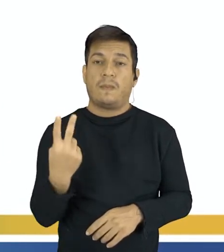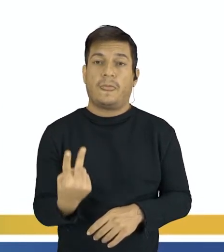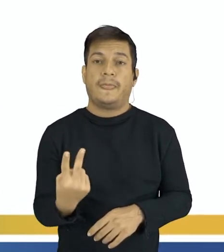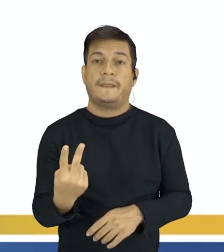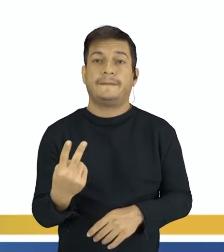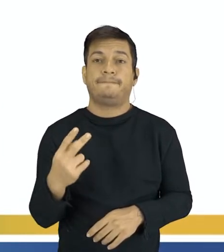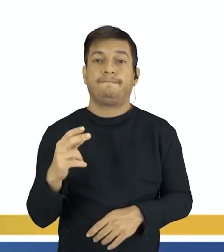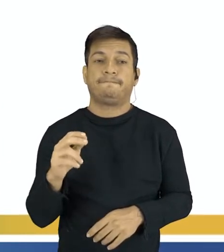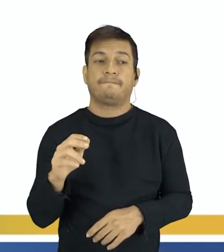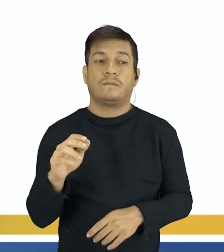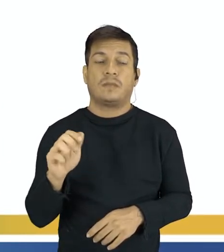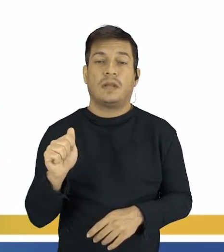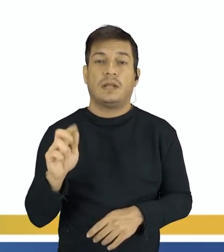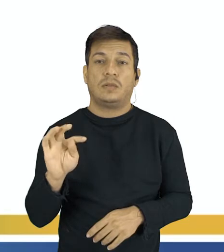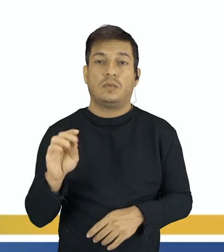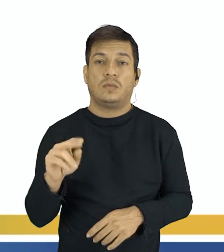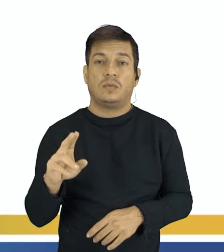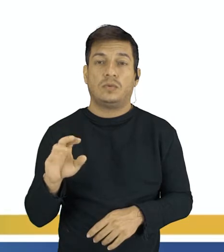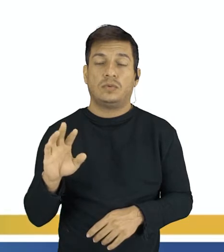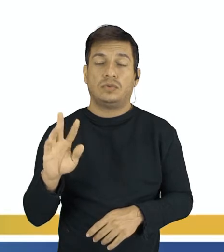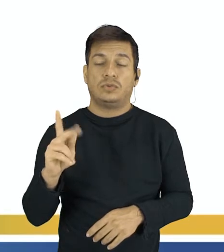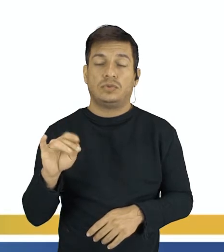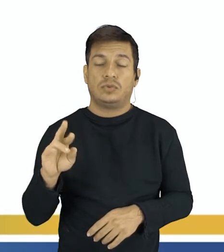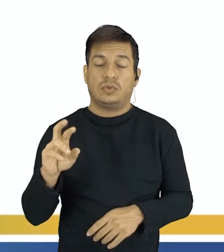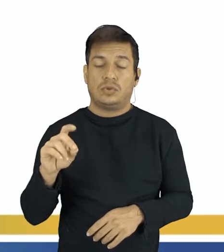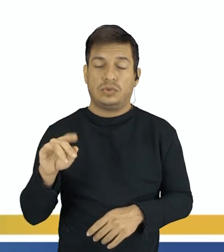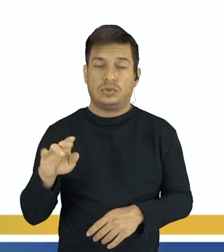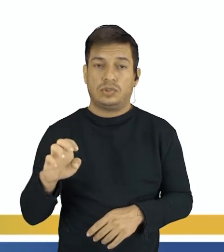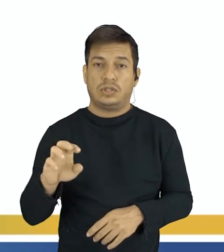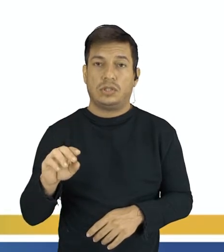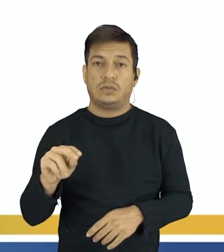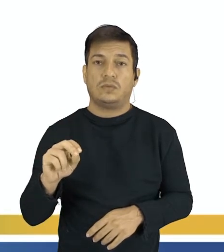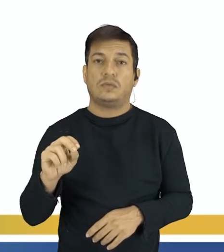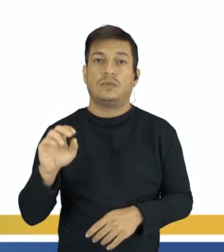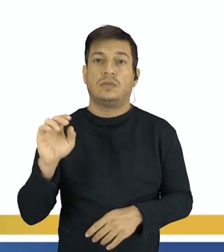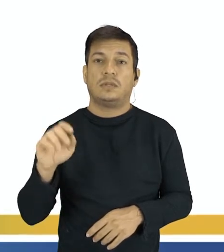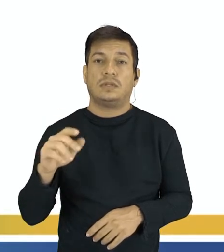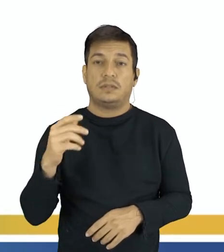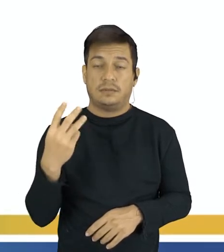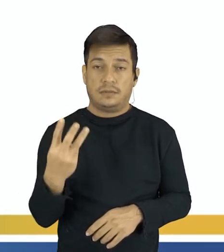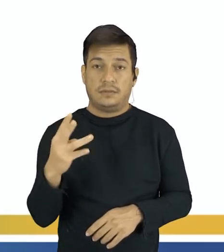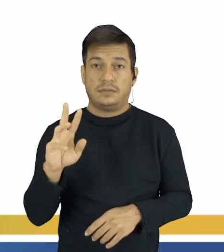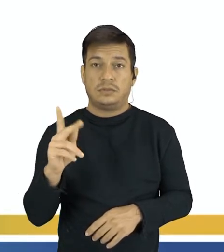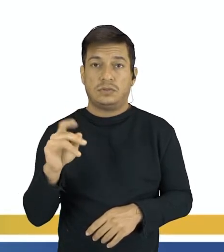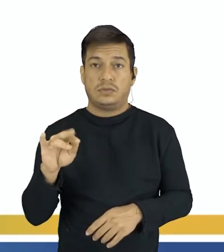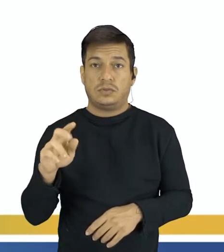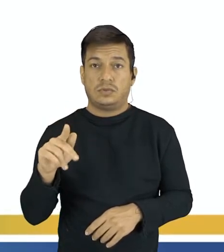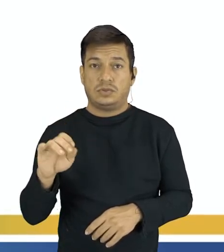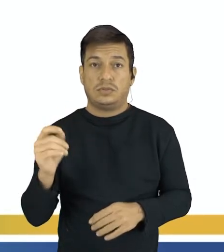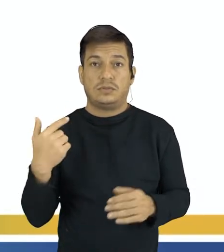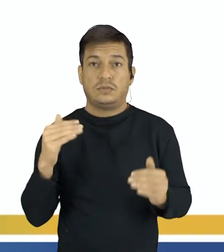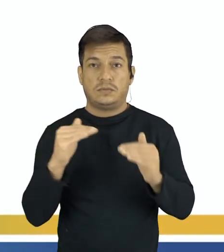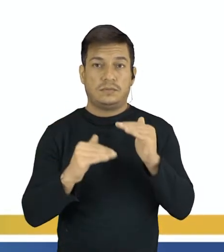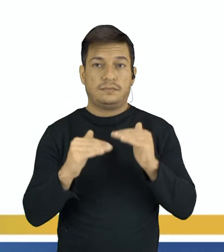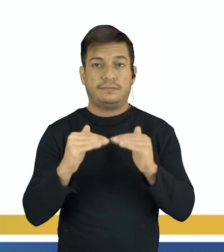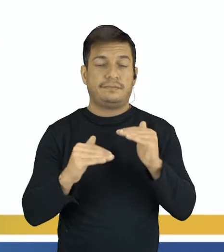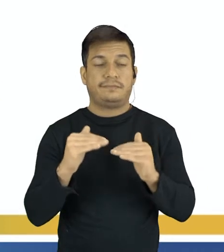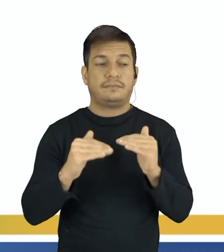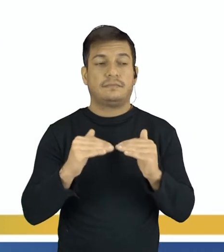dois átomos de hidrogênio e três átomos de oxigênio. Então, essa equação, ela não está balanceada. Mesma